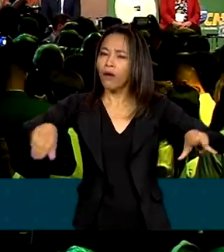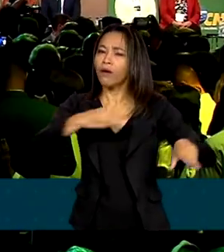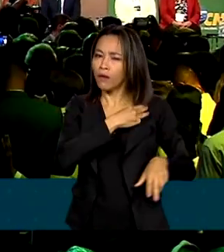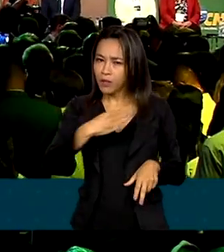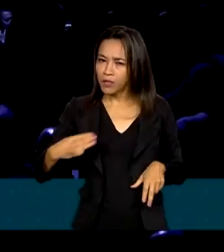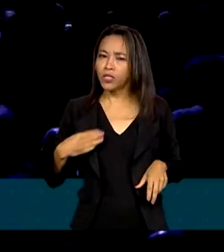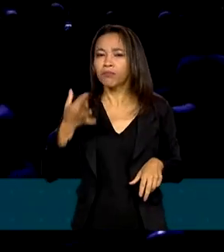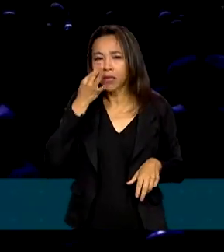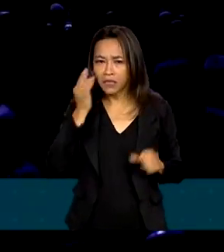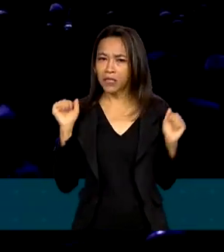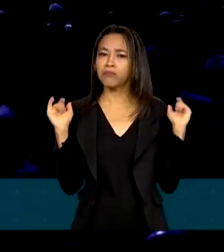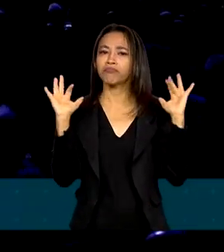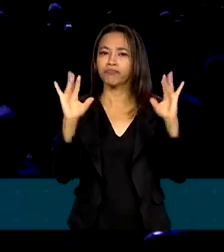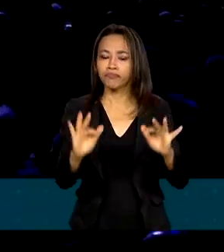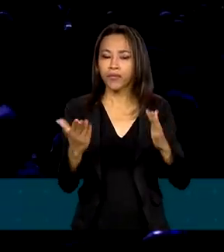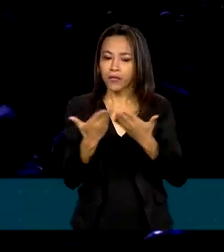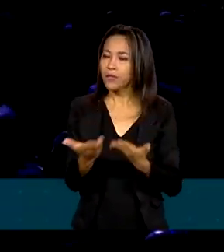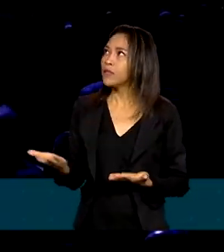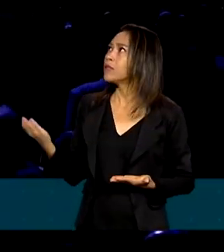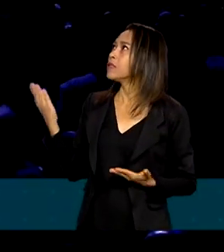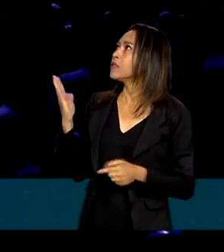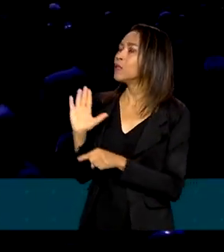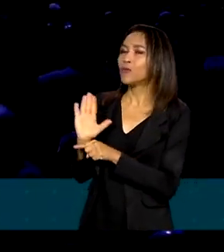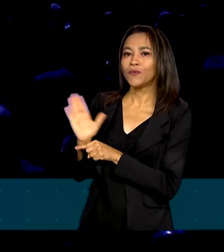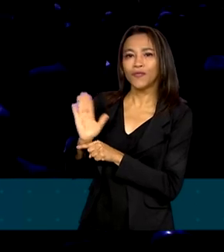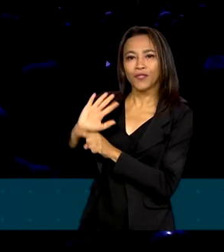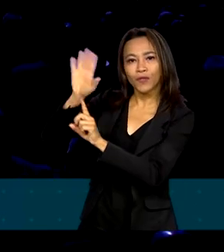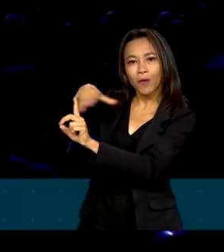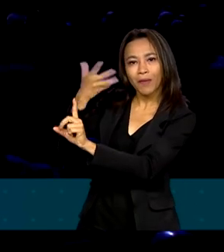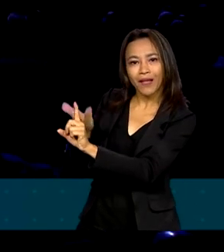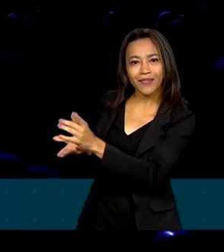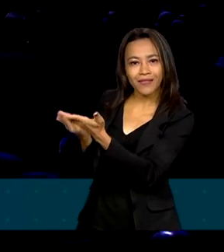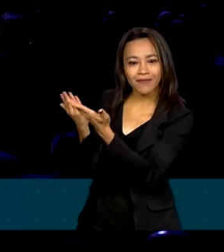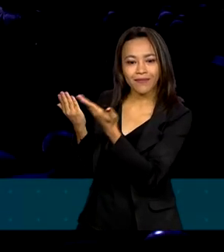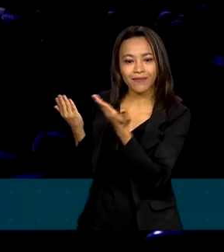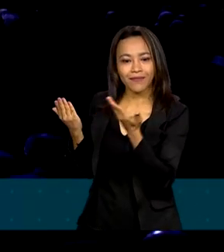presentes e um vídeo em homenagem foi exibido.